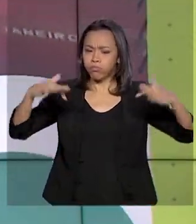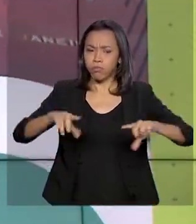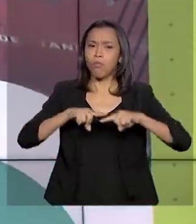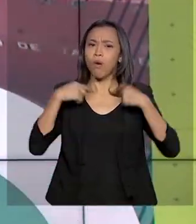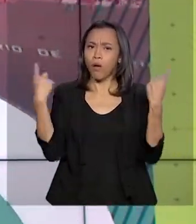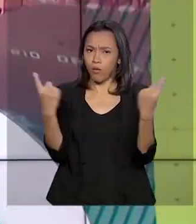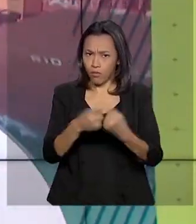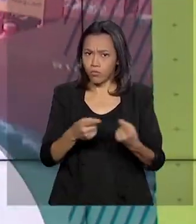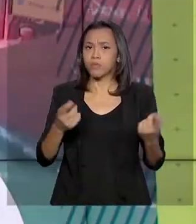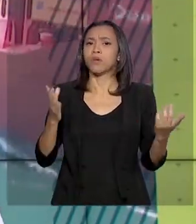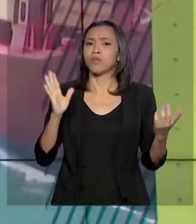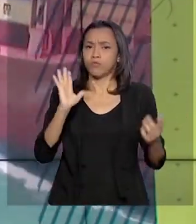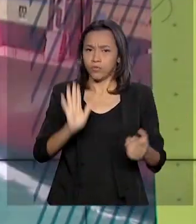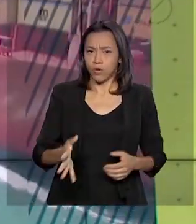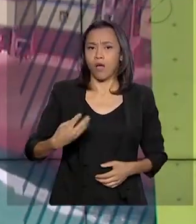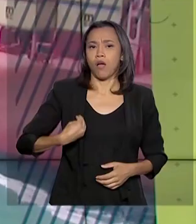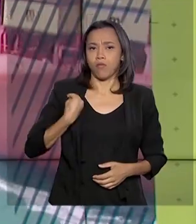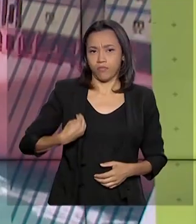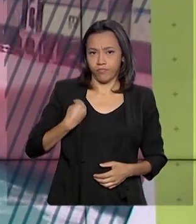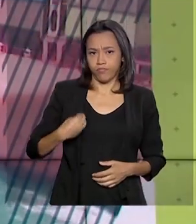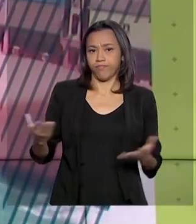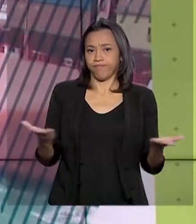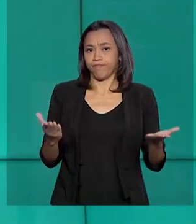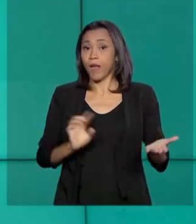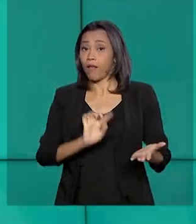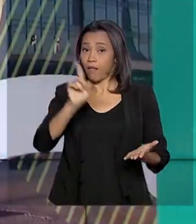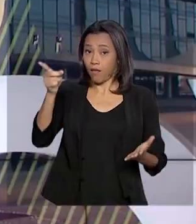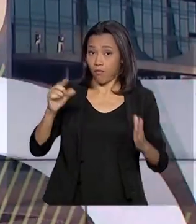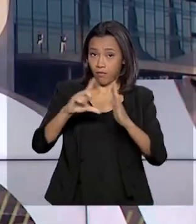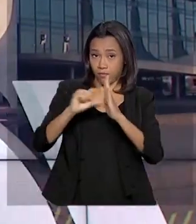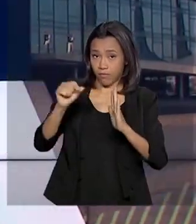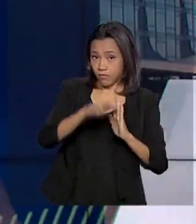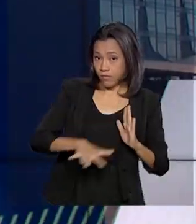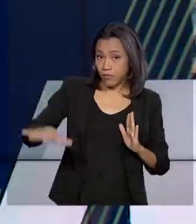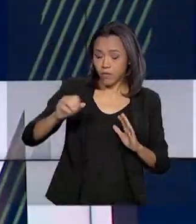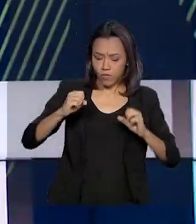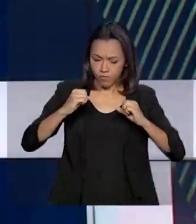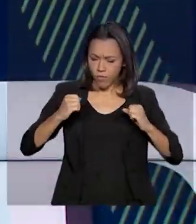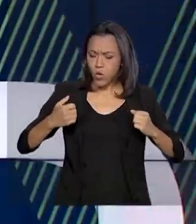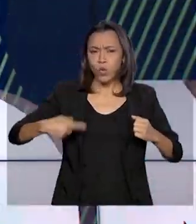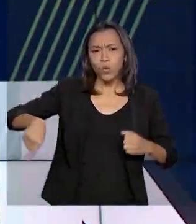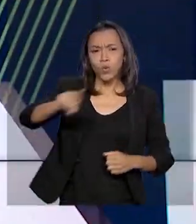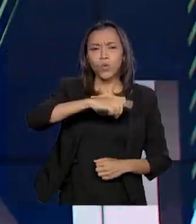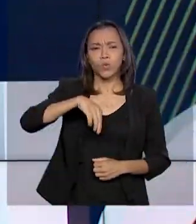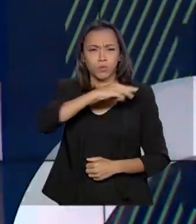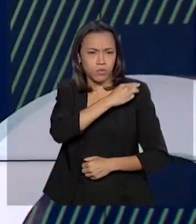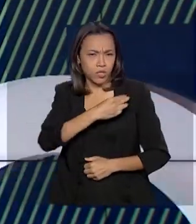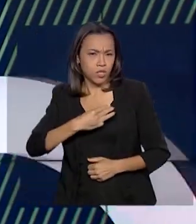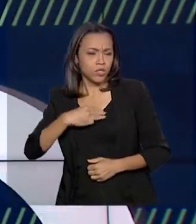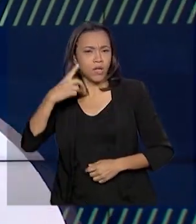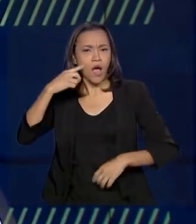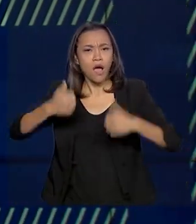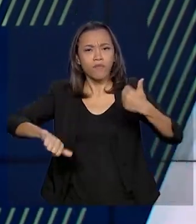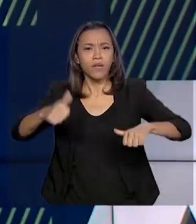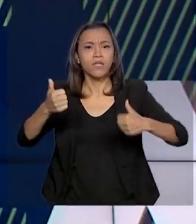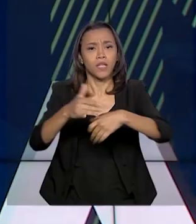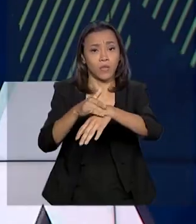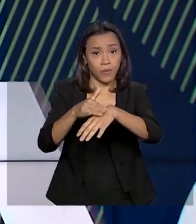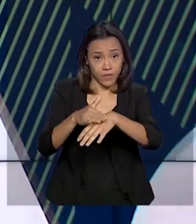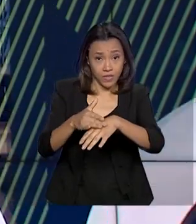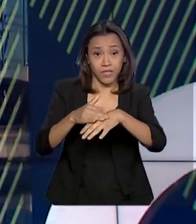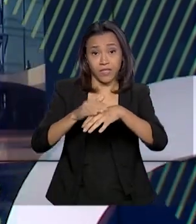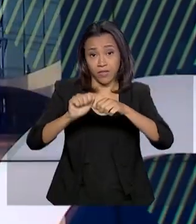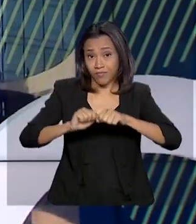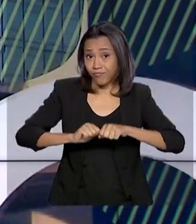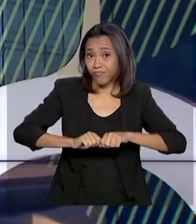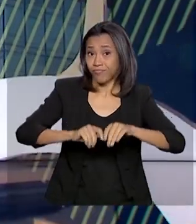realizada neste momento no Palácio do Planalto. Os ministros avaliam o avanço da doença no Brasil. O presidente Jair Bolsonaro não